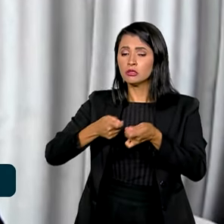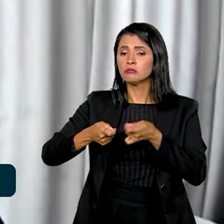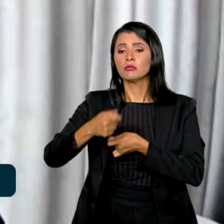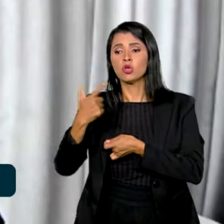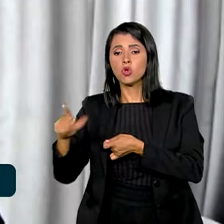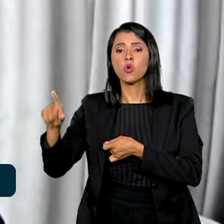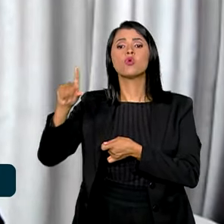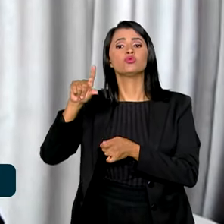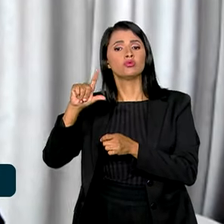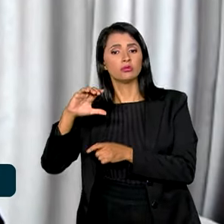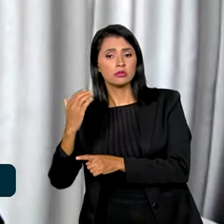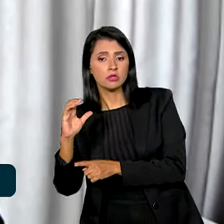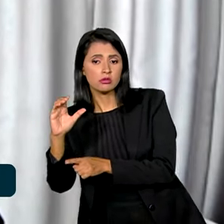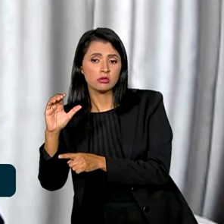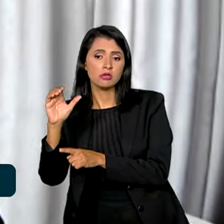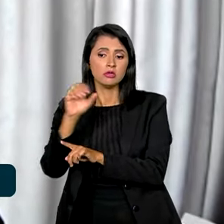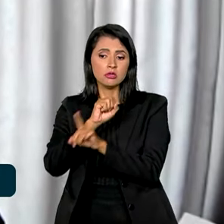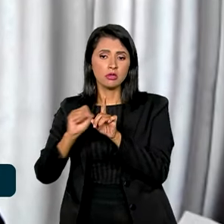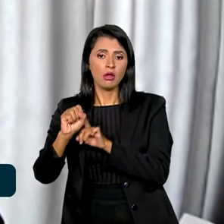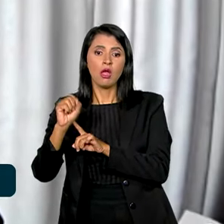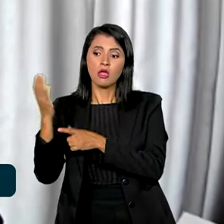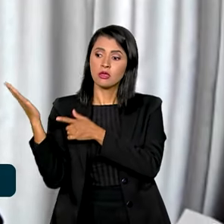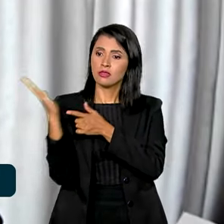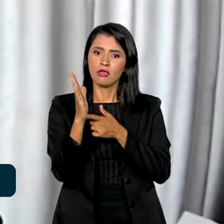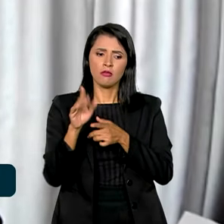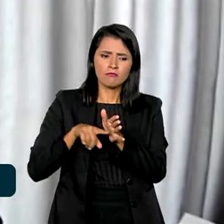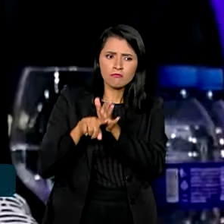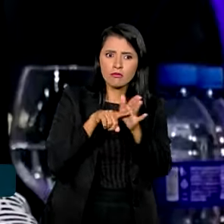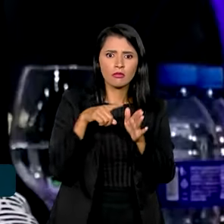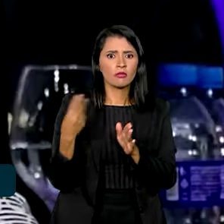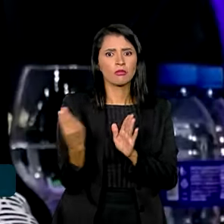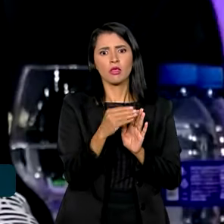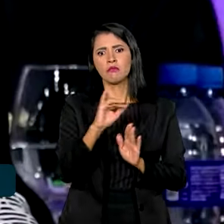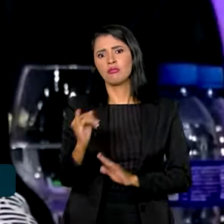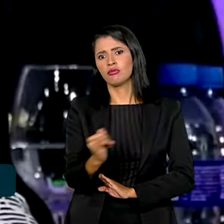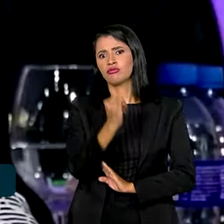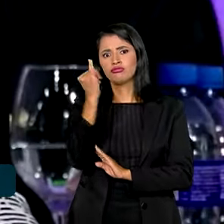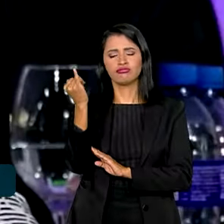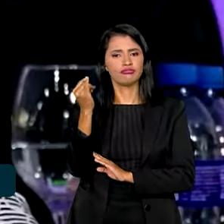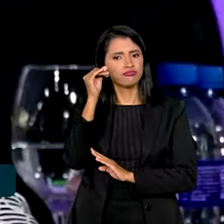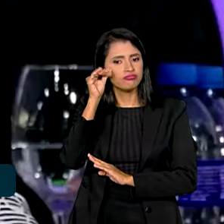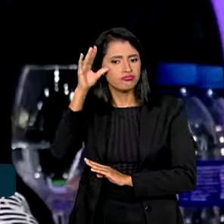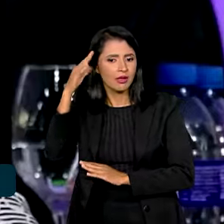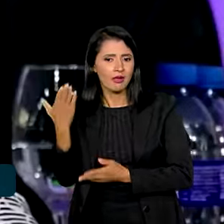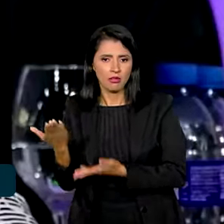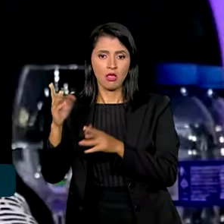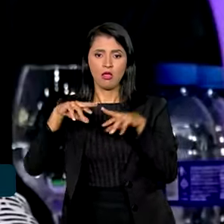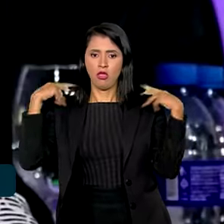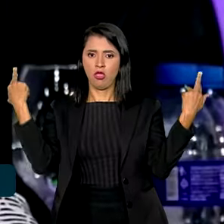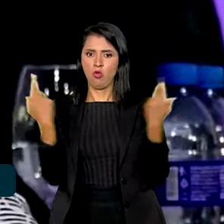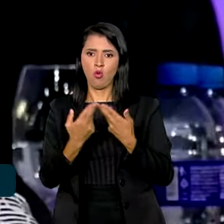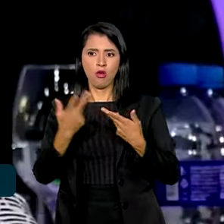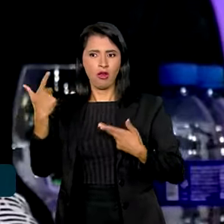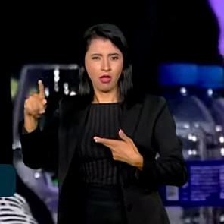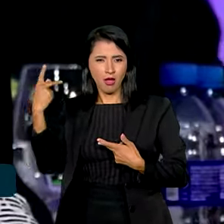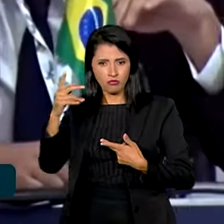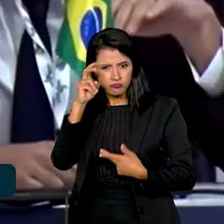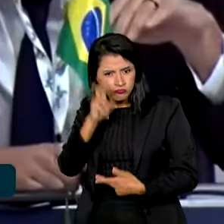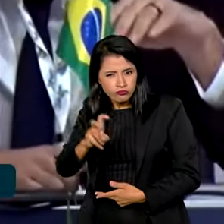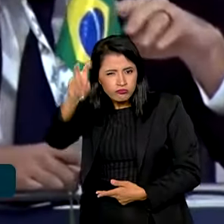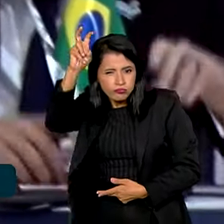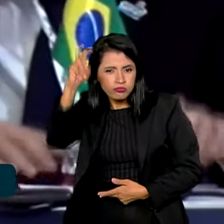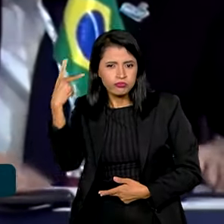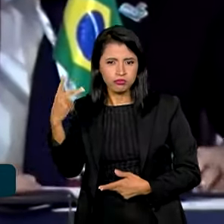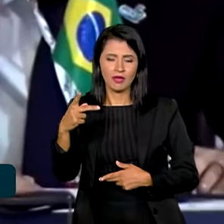sociais que têm dado importantes contribuições ao tema. Na reunião dos pesos pesados da economia do G20,